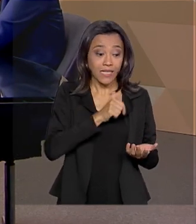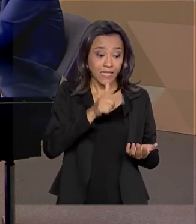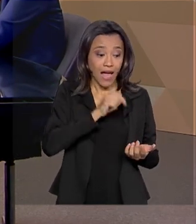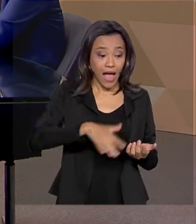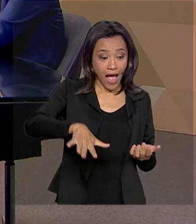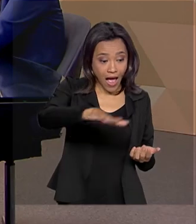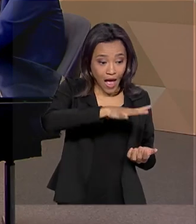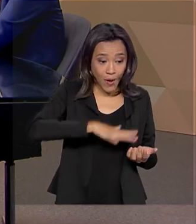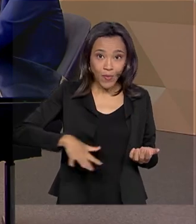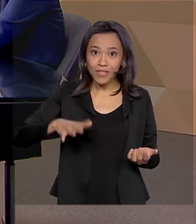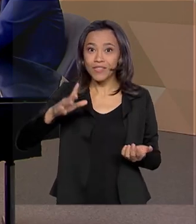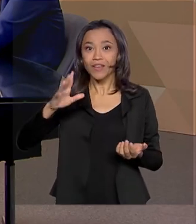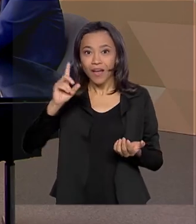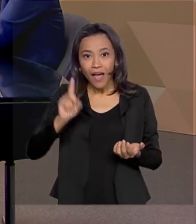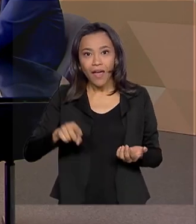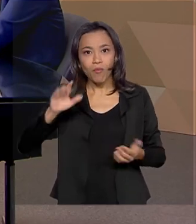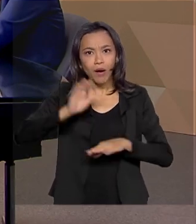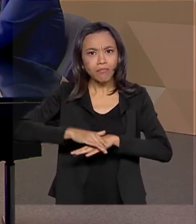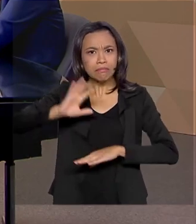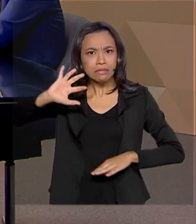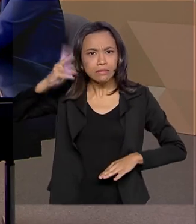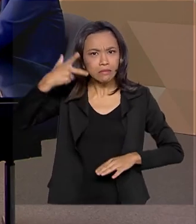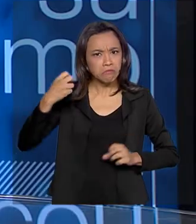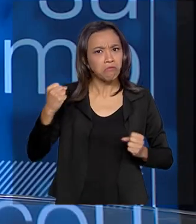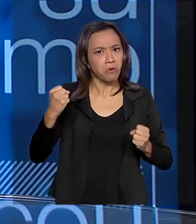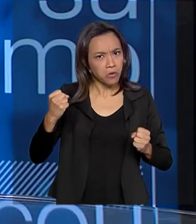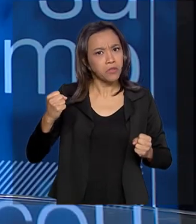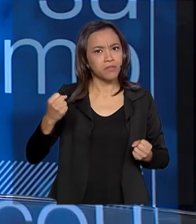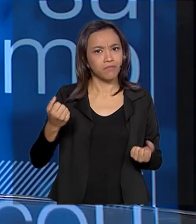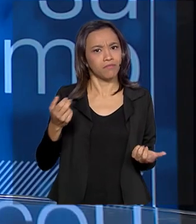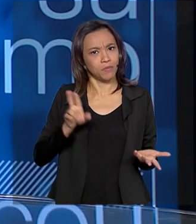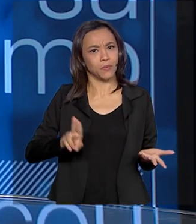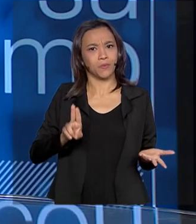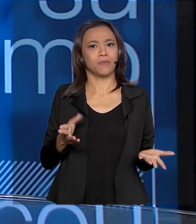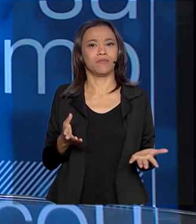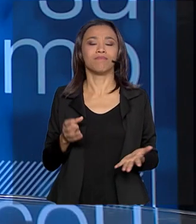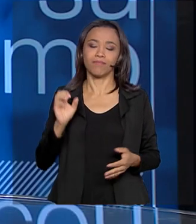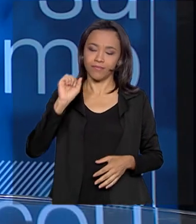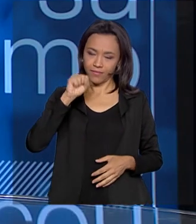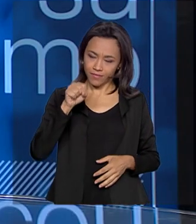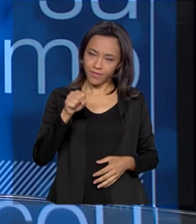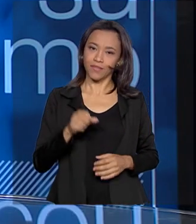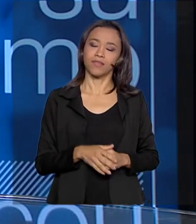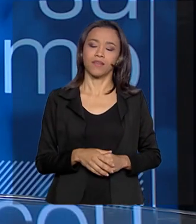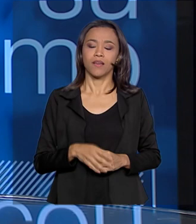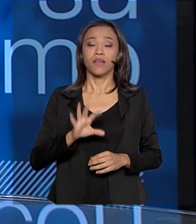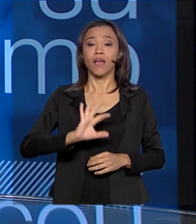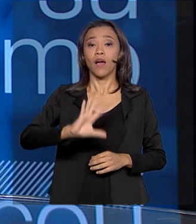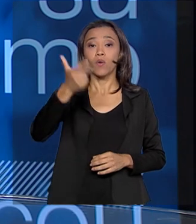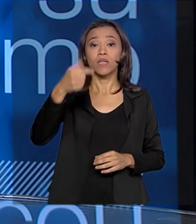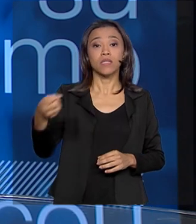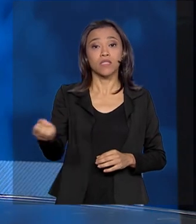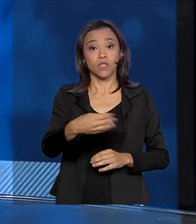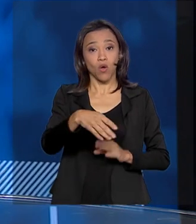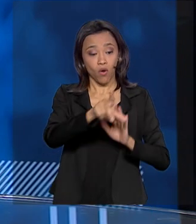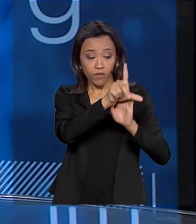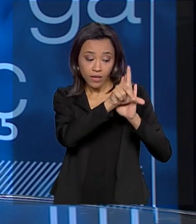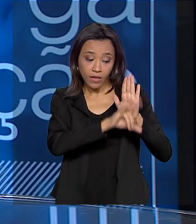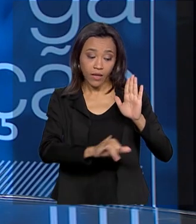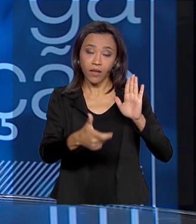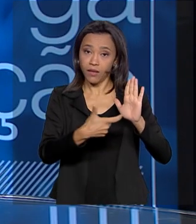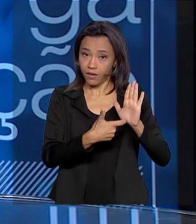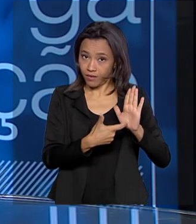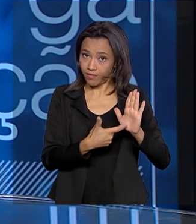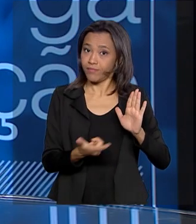um divisor de águas no país? Acredito que sim, Paulo. O acontece é que essa nova legislação, a Lei das Águas,